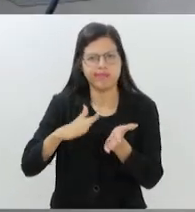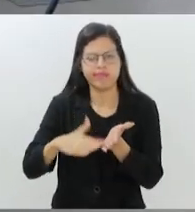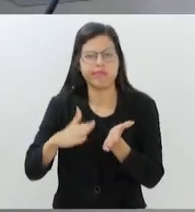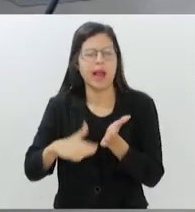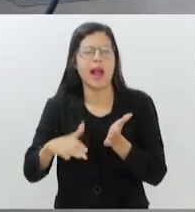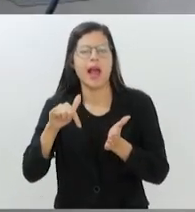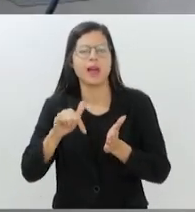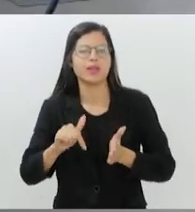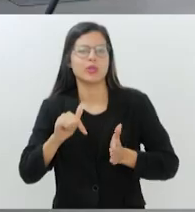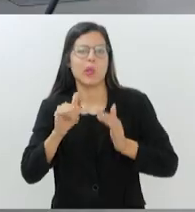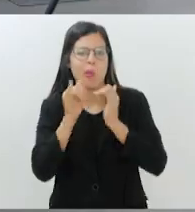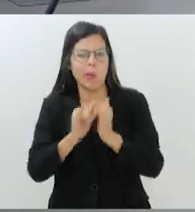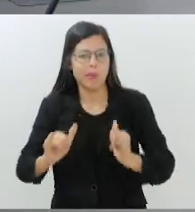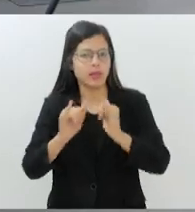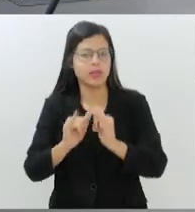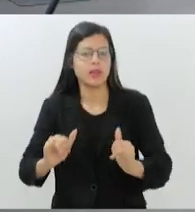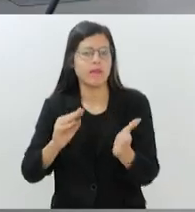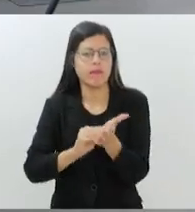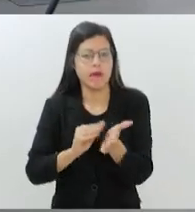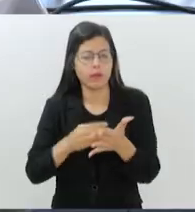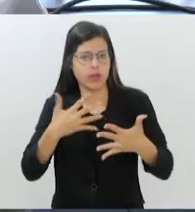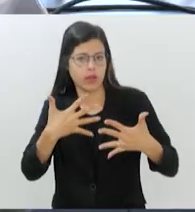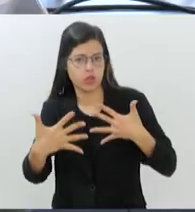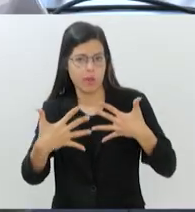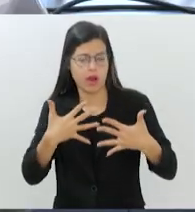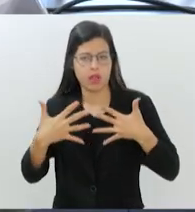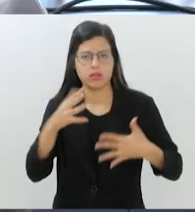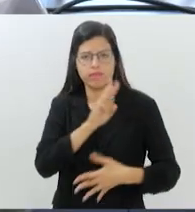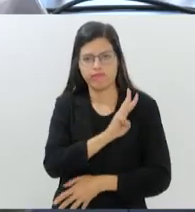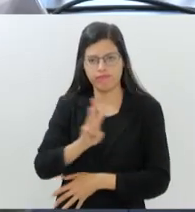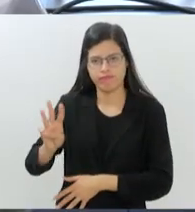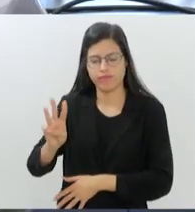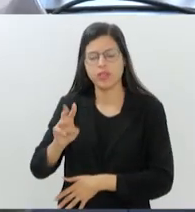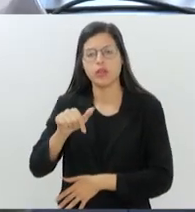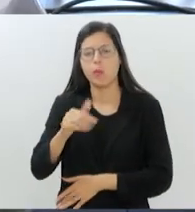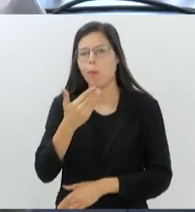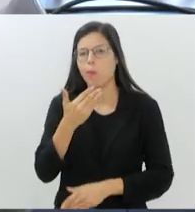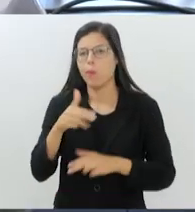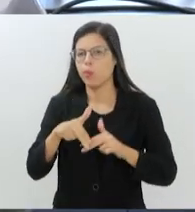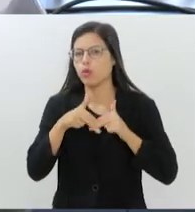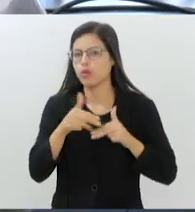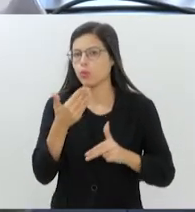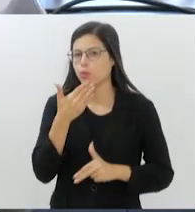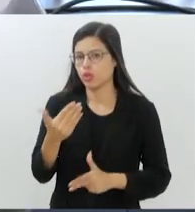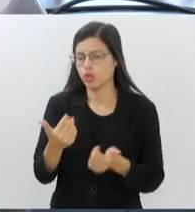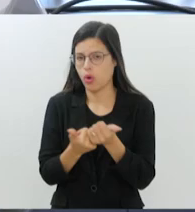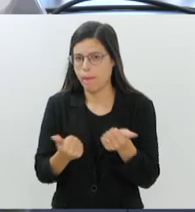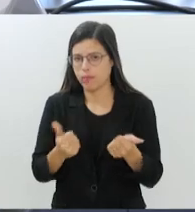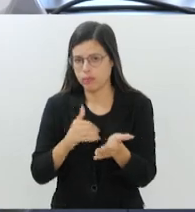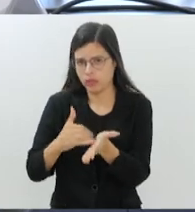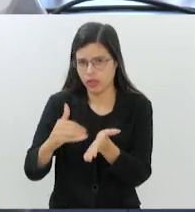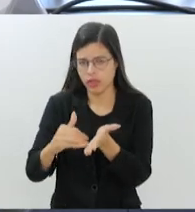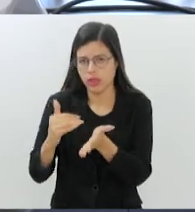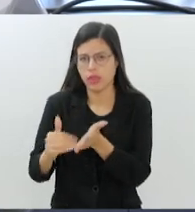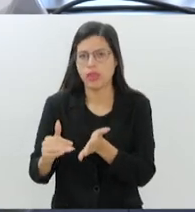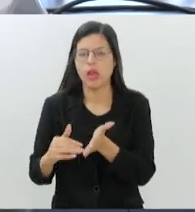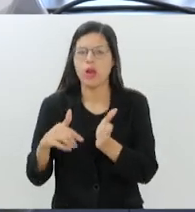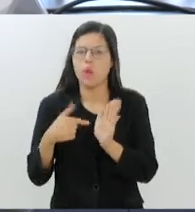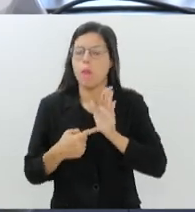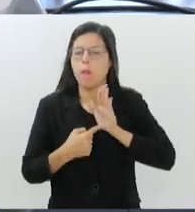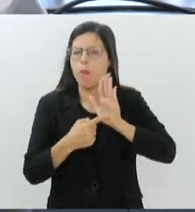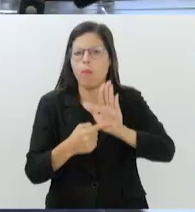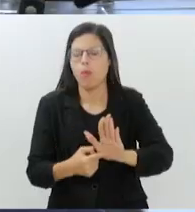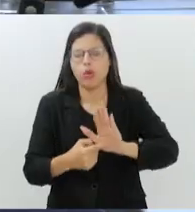sem a devida transparência no site oficial. Por isso, solicitaram ao subsecretário o envio da prestação de contas das campanhas